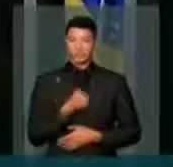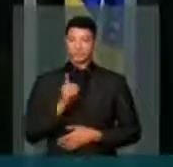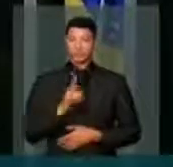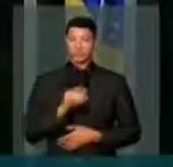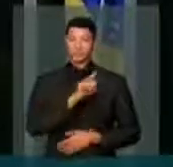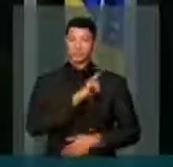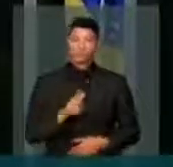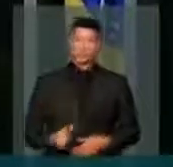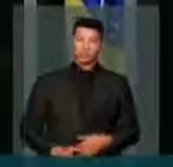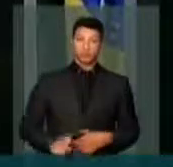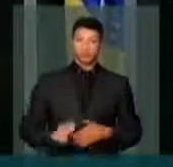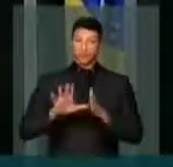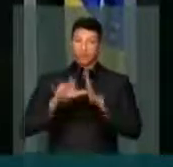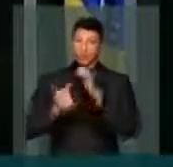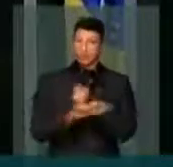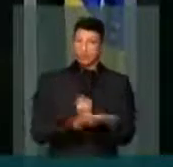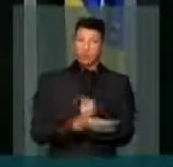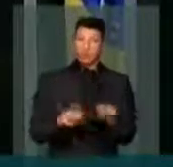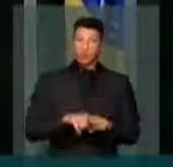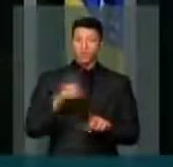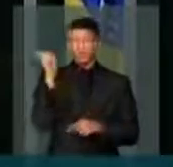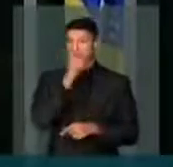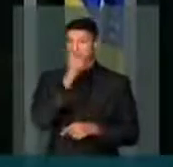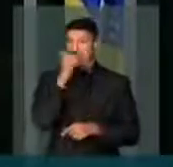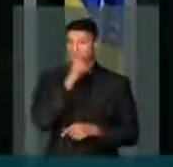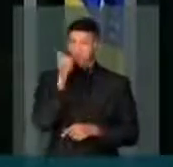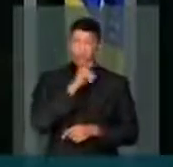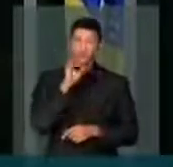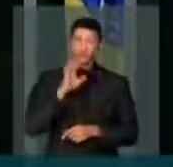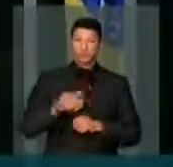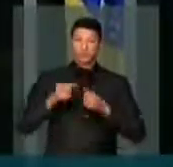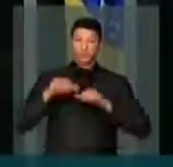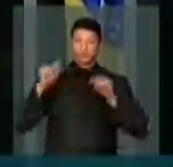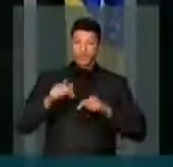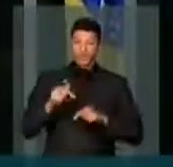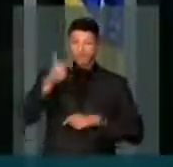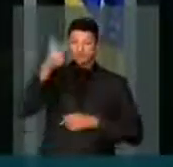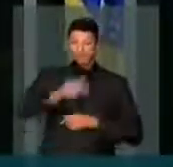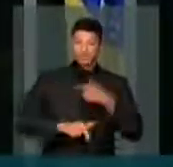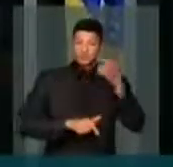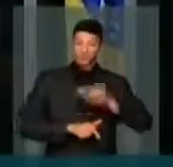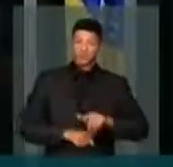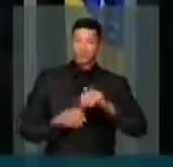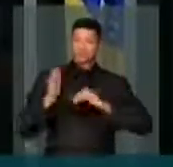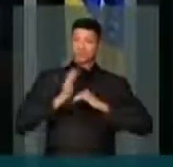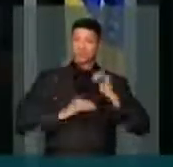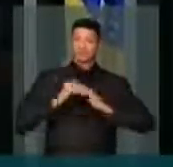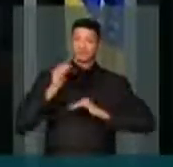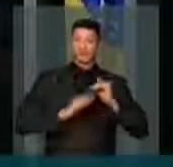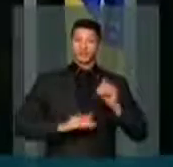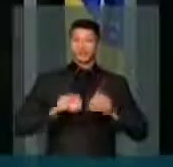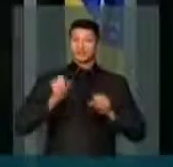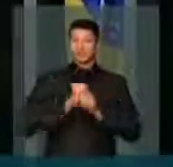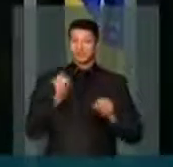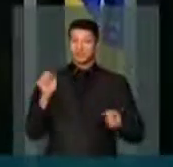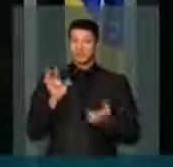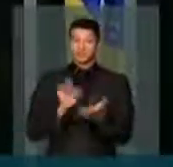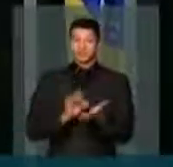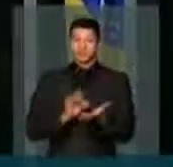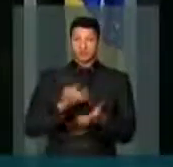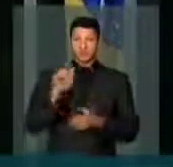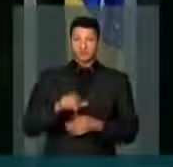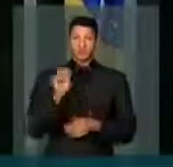Um governo corrupto e mentiroso só está aqui repetindo as suas práticas. A grande verdade